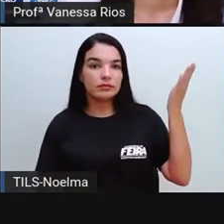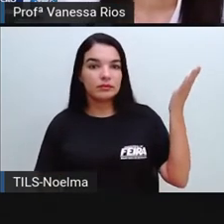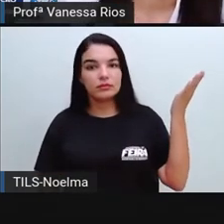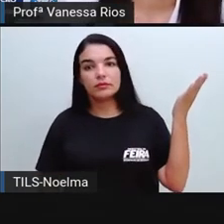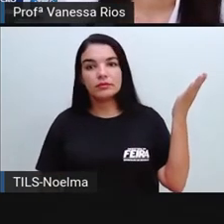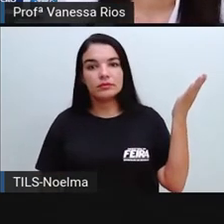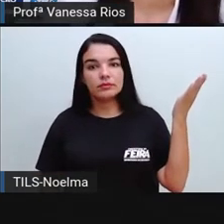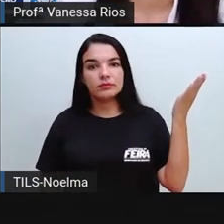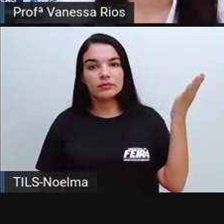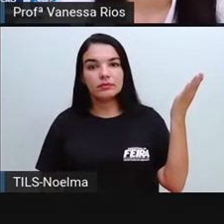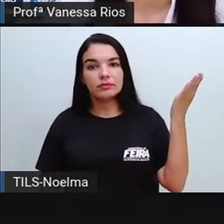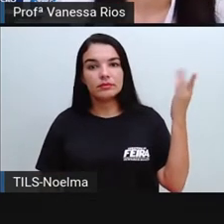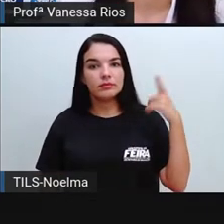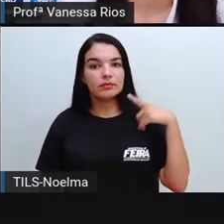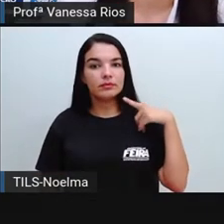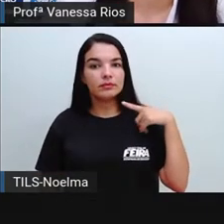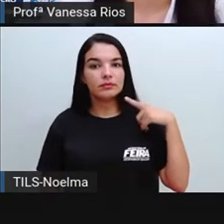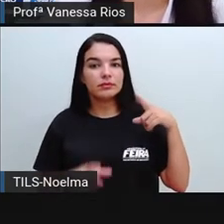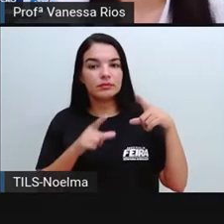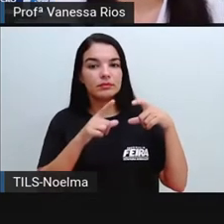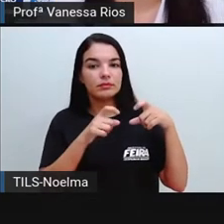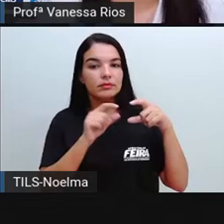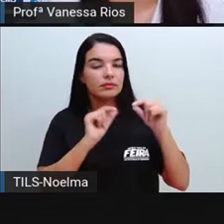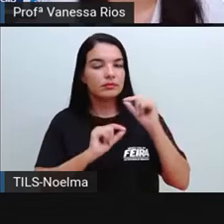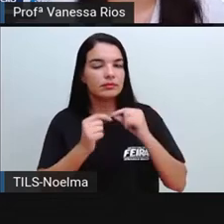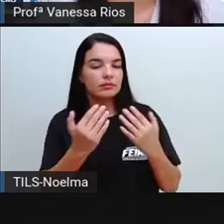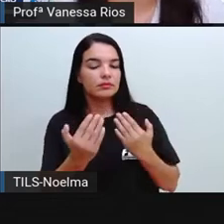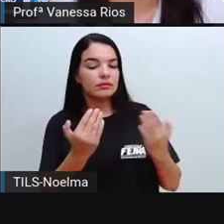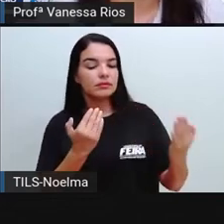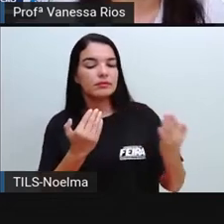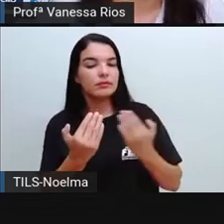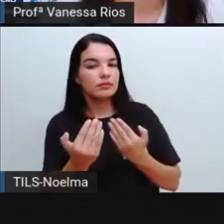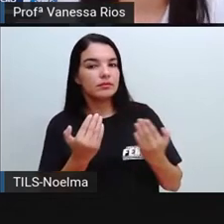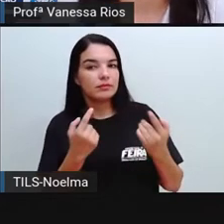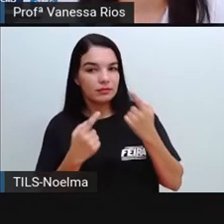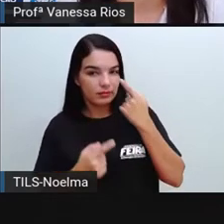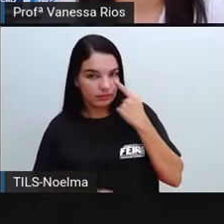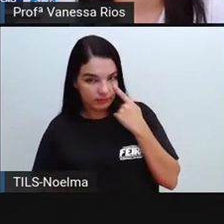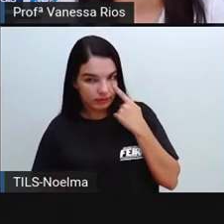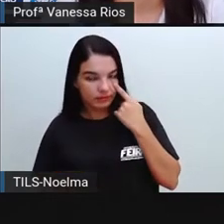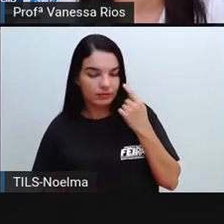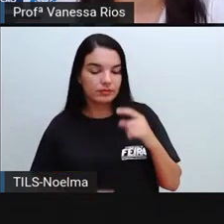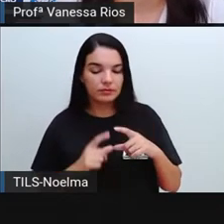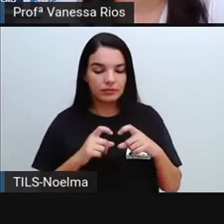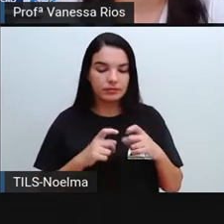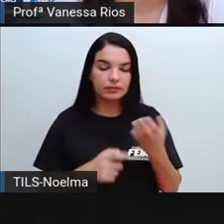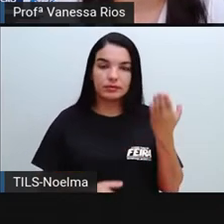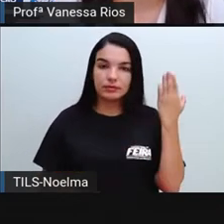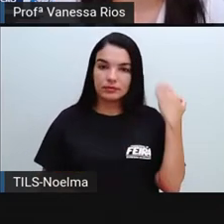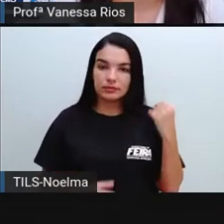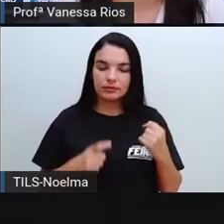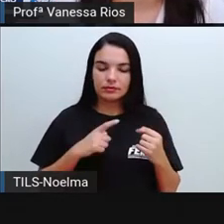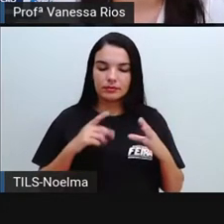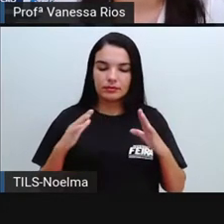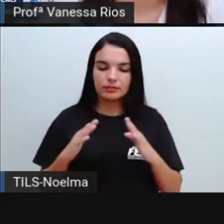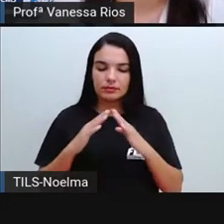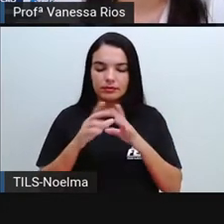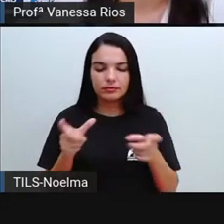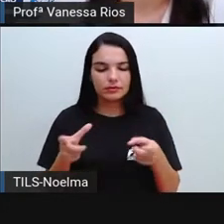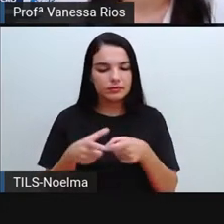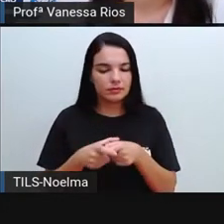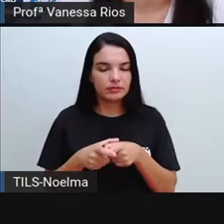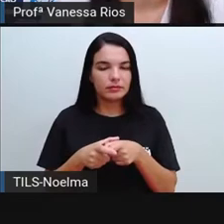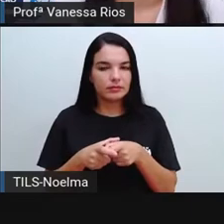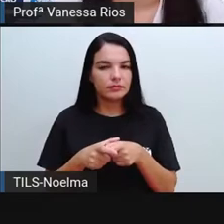E aí, a Pro traz essa imagem para a gente fazer justamente a comparação. A gente já observa aí uma grande propriedade,